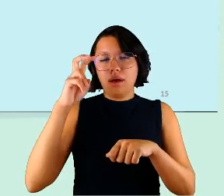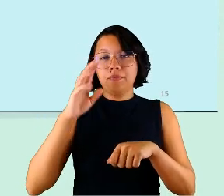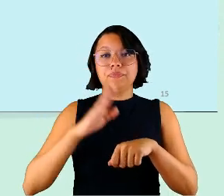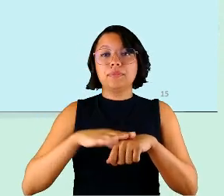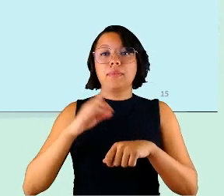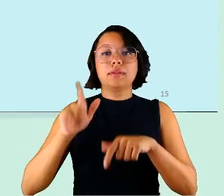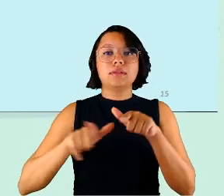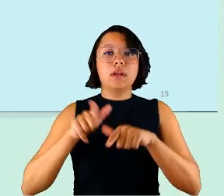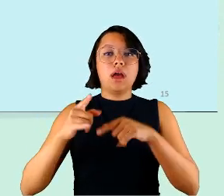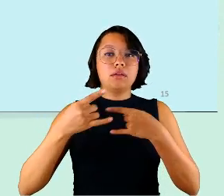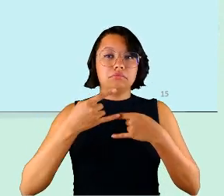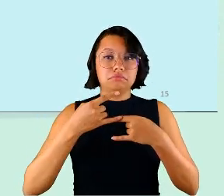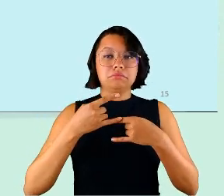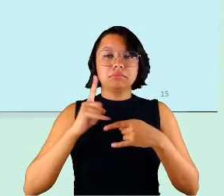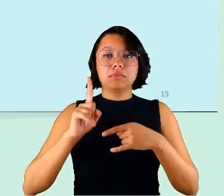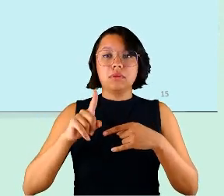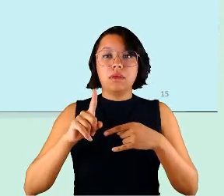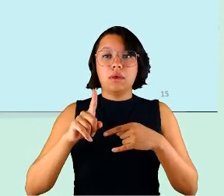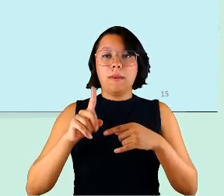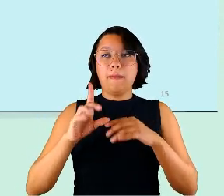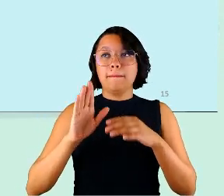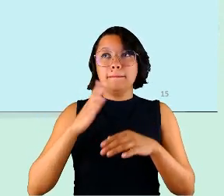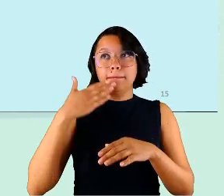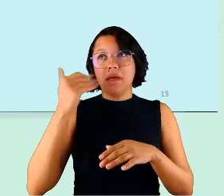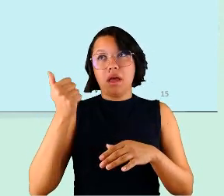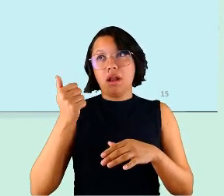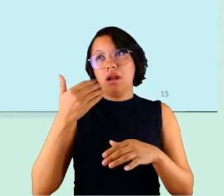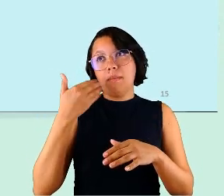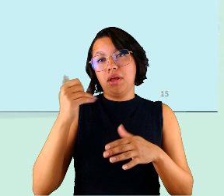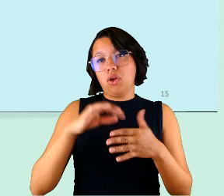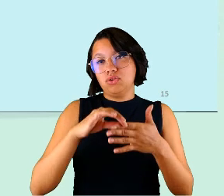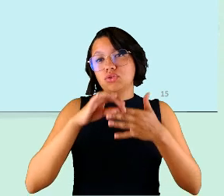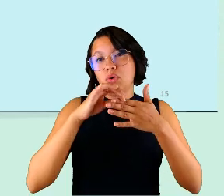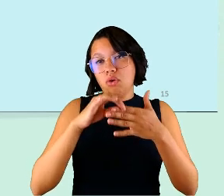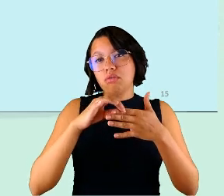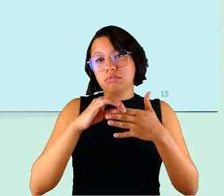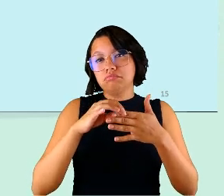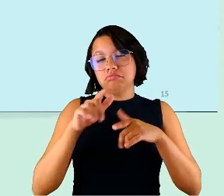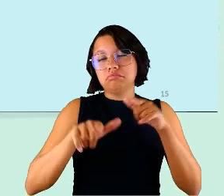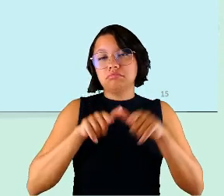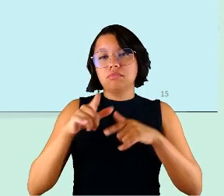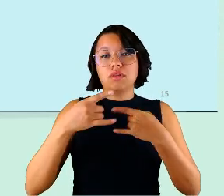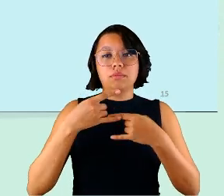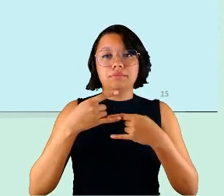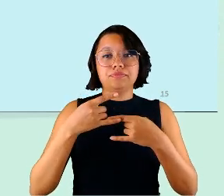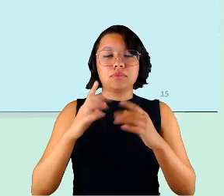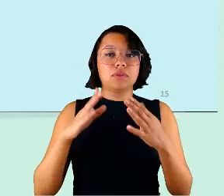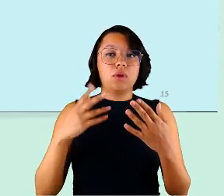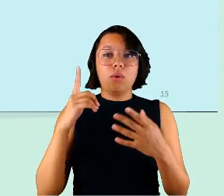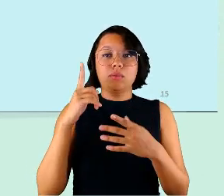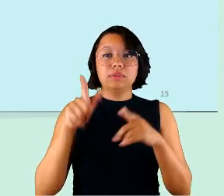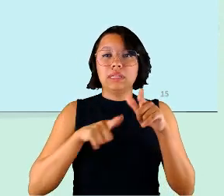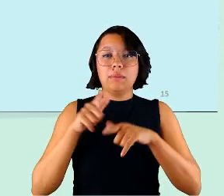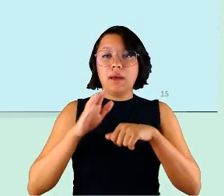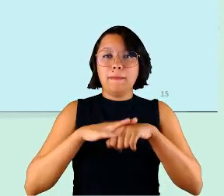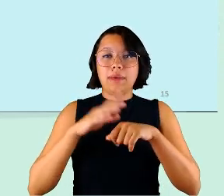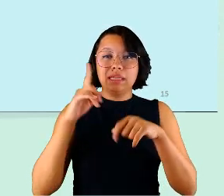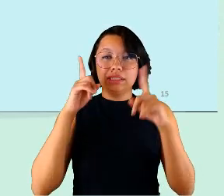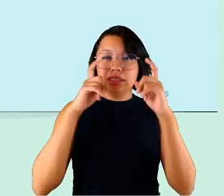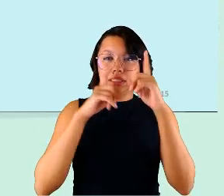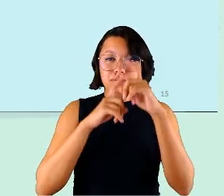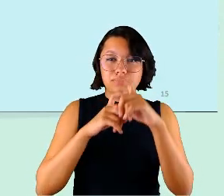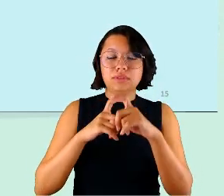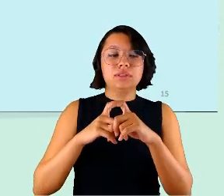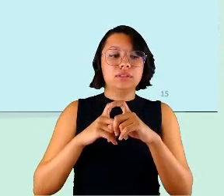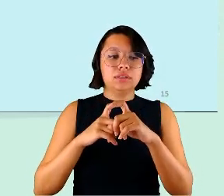teletrabalhável ele é mais elegível para o teletrabalho então aqueles trabalhos mais complexos que exigem mais concentração são os que são